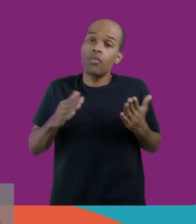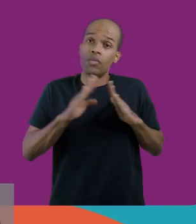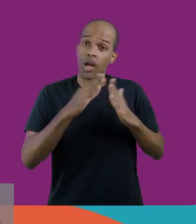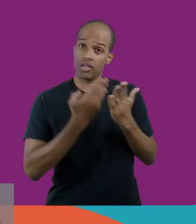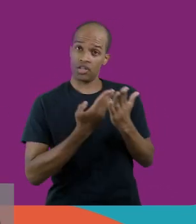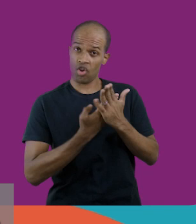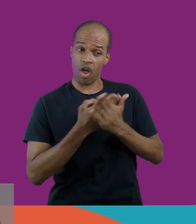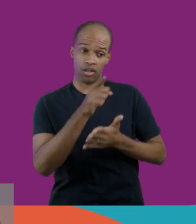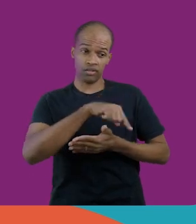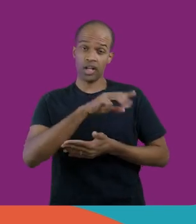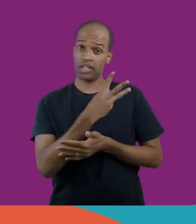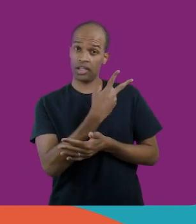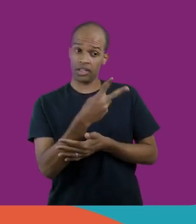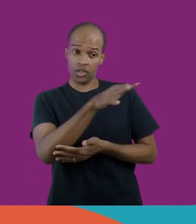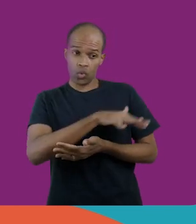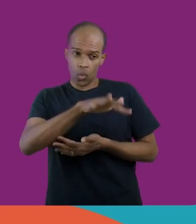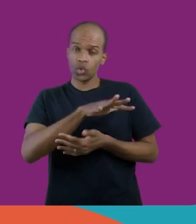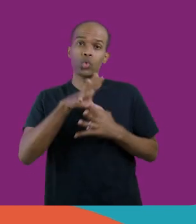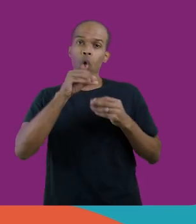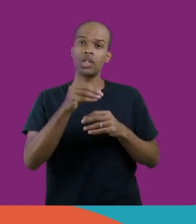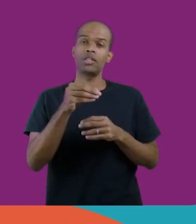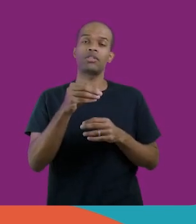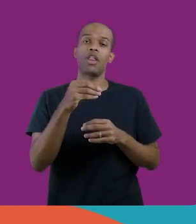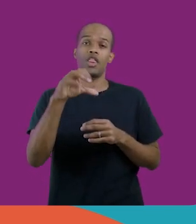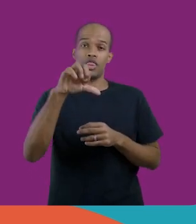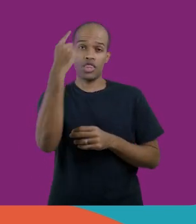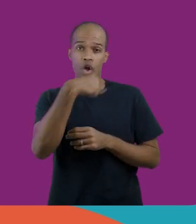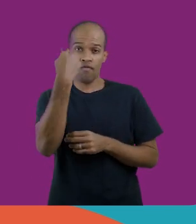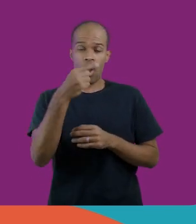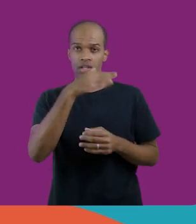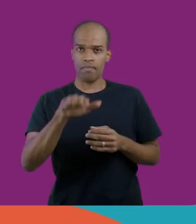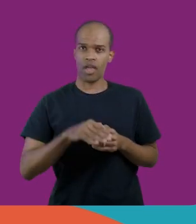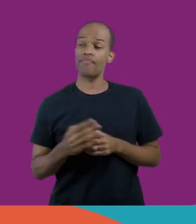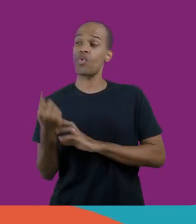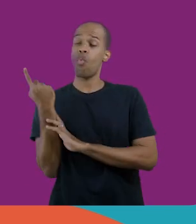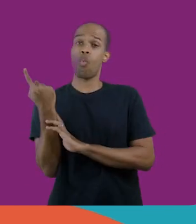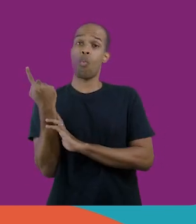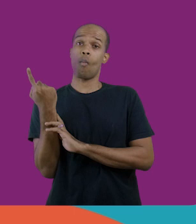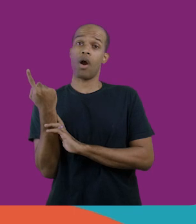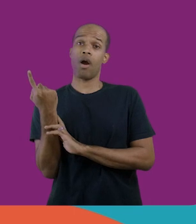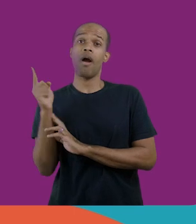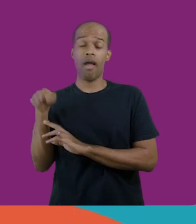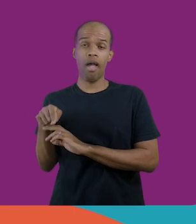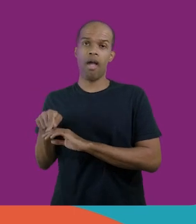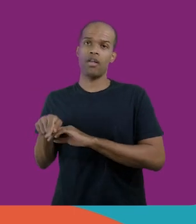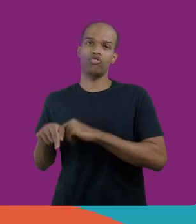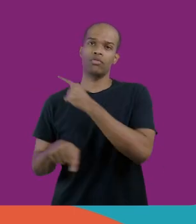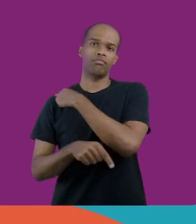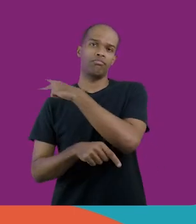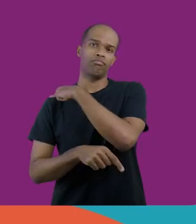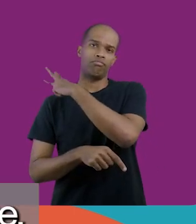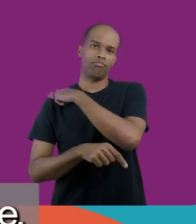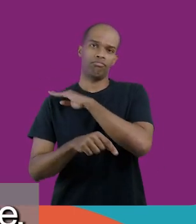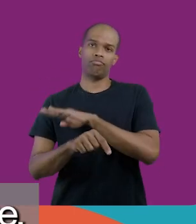escolas das 32, todas eram de nove horas e meia, e quase nenhuma, uma só, era de ensino